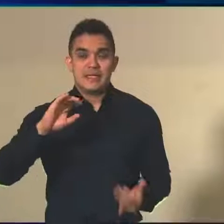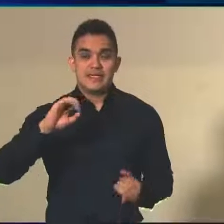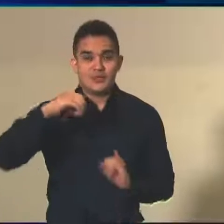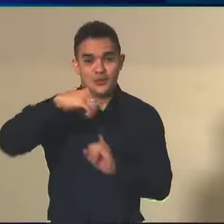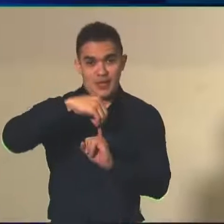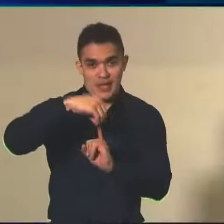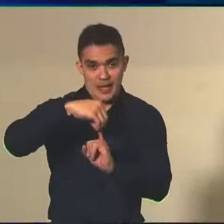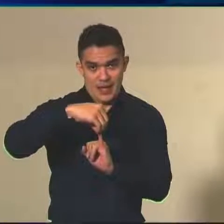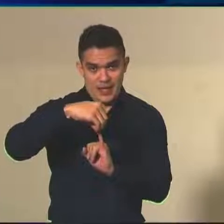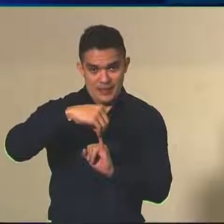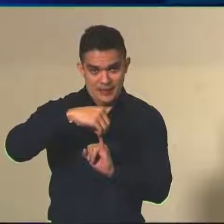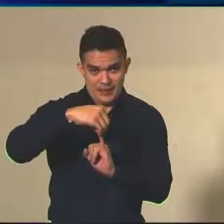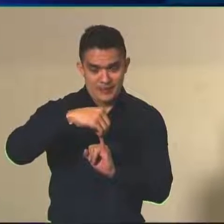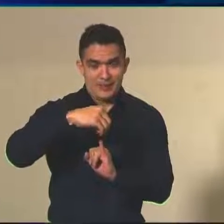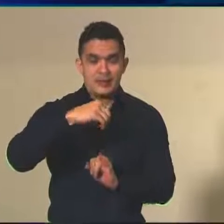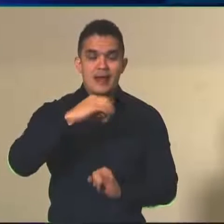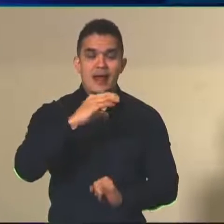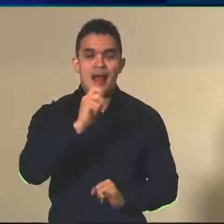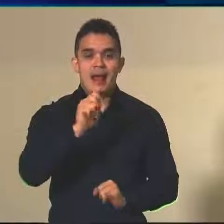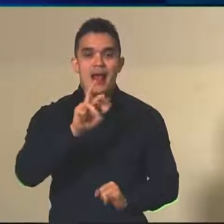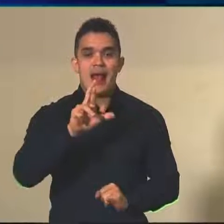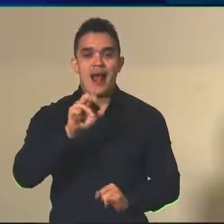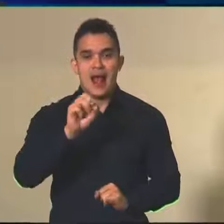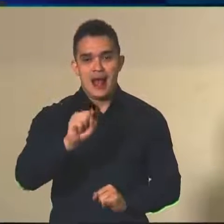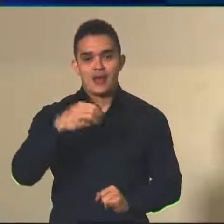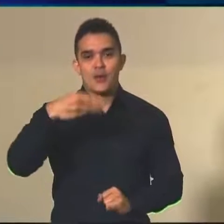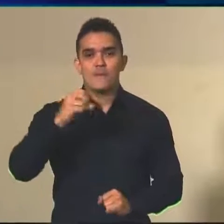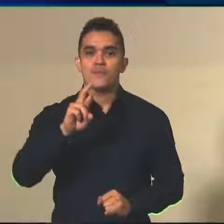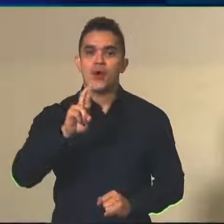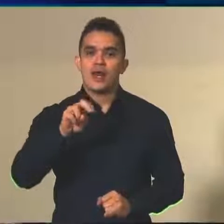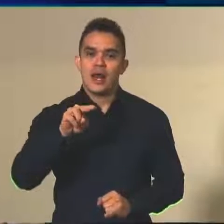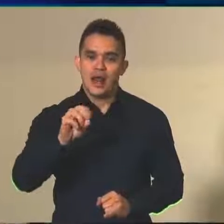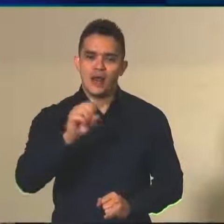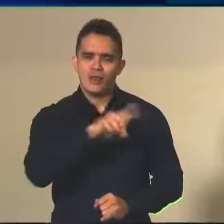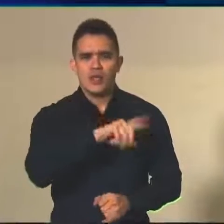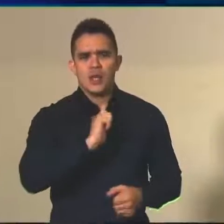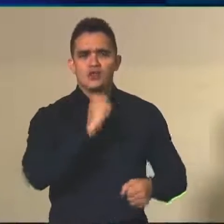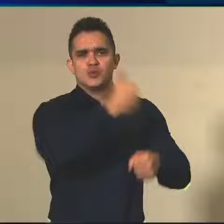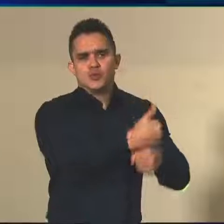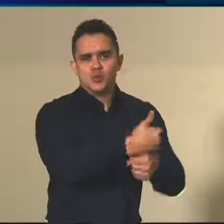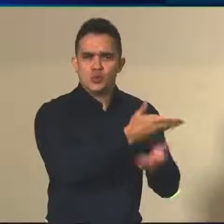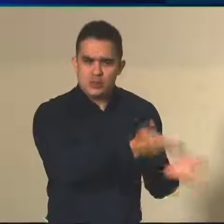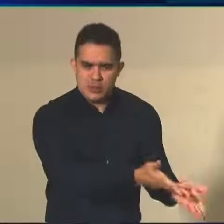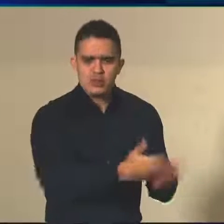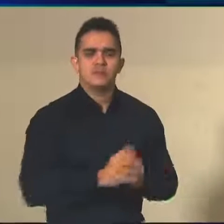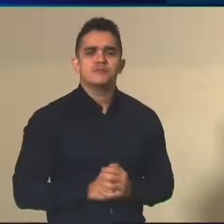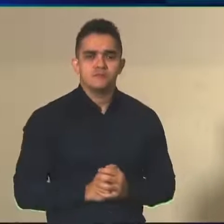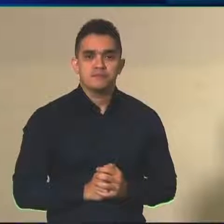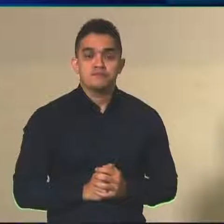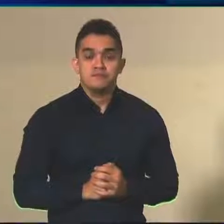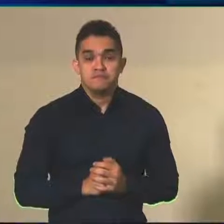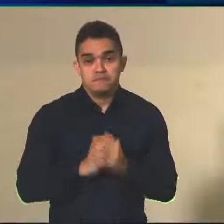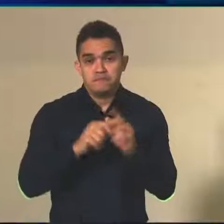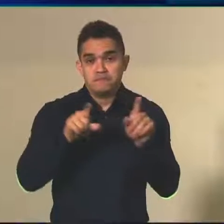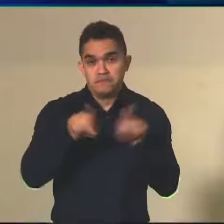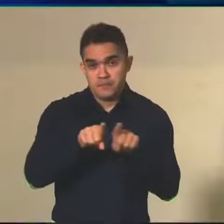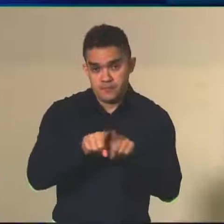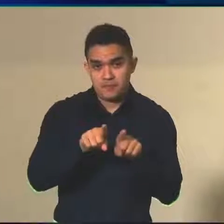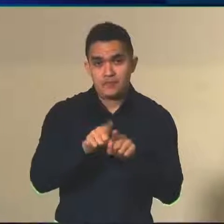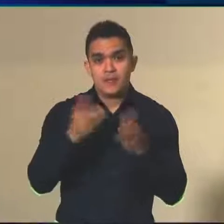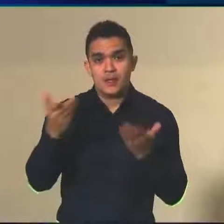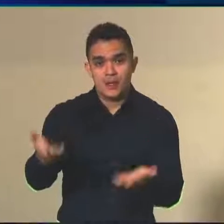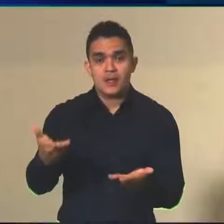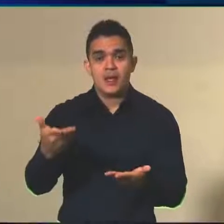de Estudos e Pesquisas Educacionais do Inep Teixeira, Inep, o Moreno, diretor substituto. Cumprimentar aqui também o